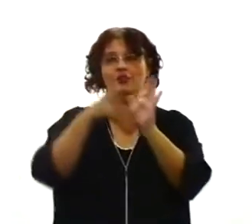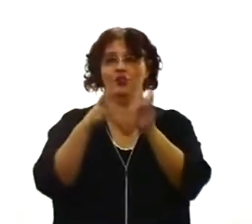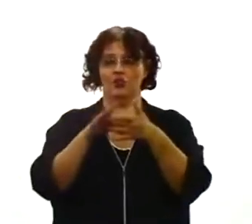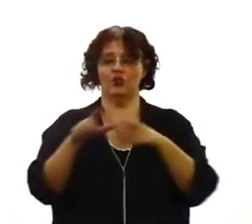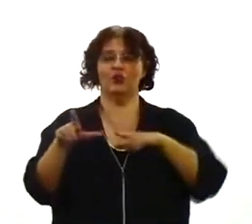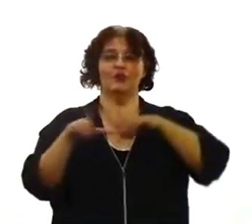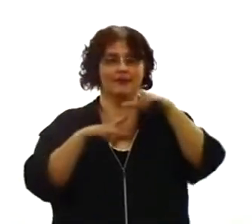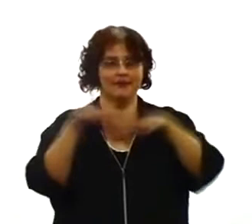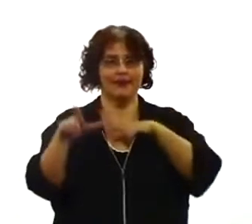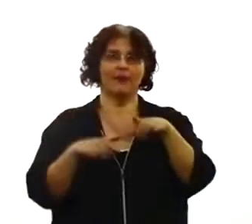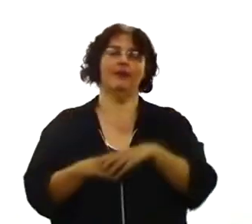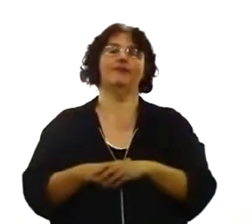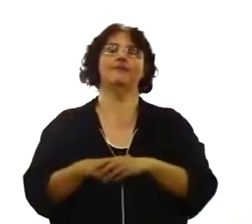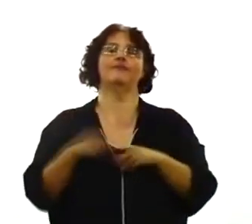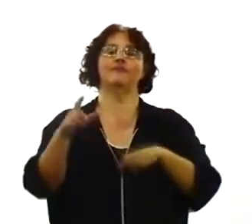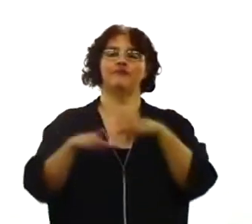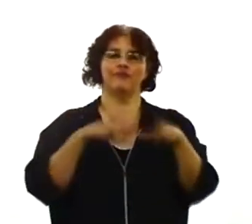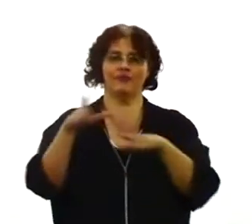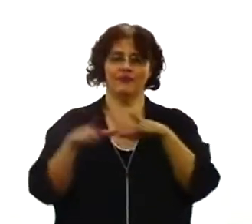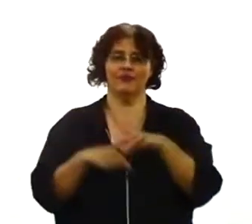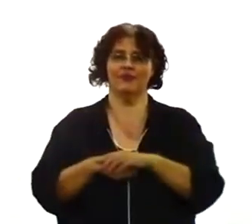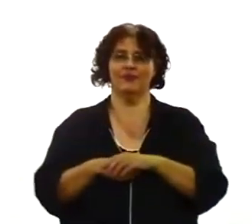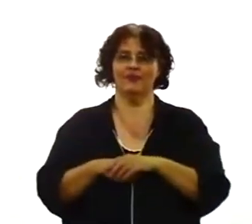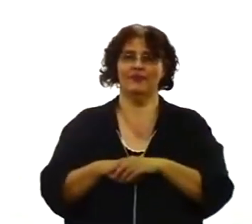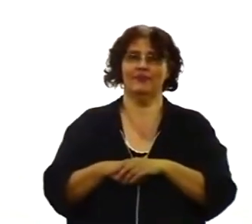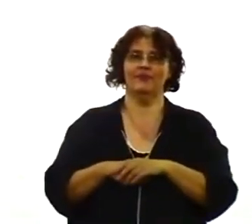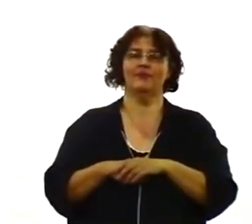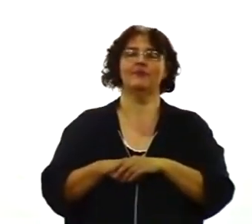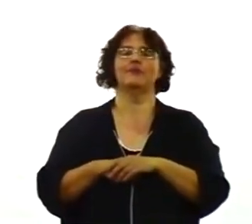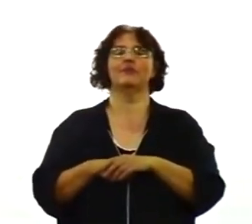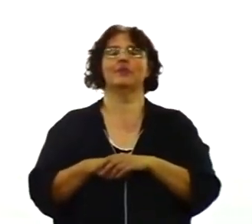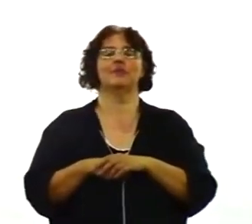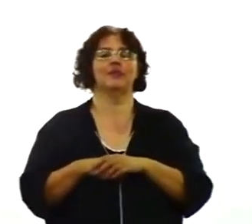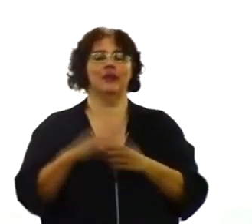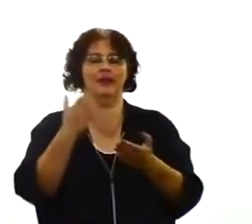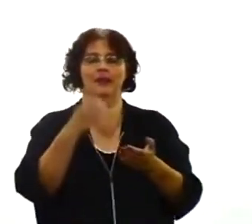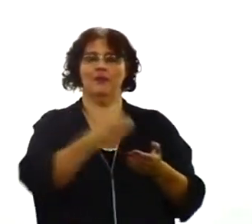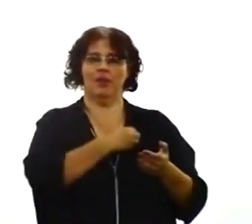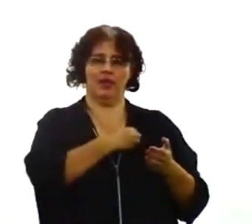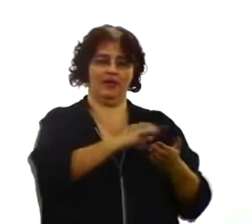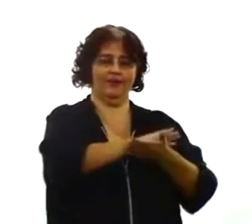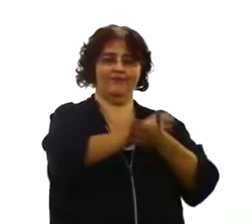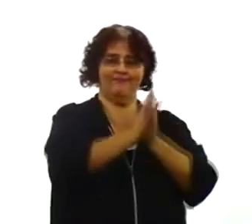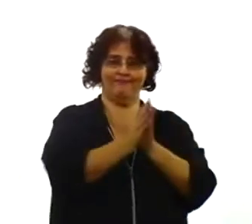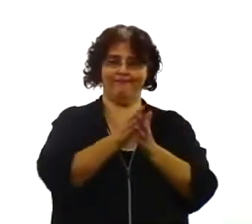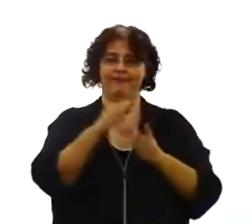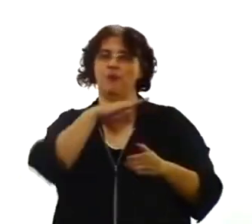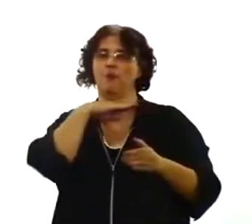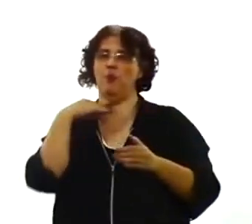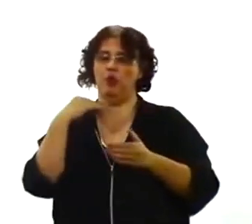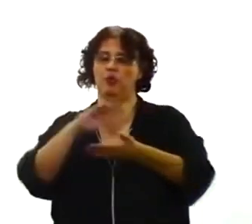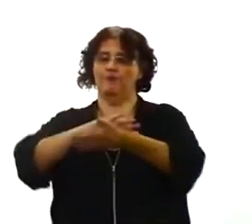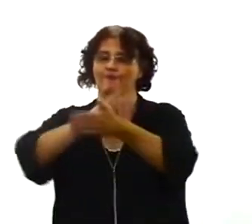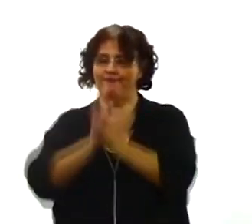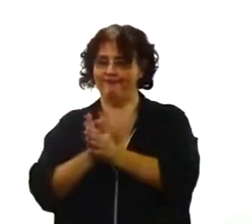Tripla, na minha percepção, olhando aqui para o texto. Derrotar o pecado, vencer a morte e libertar o